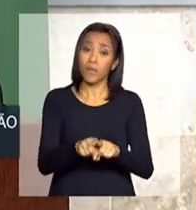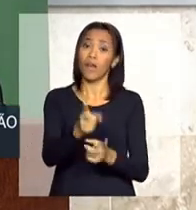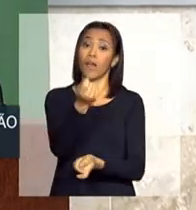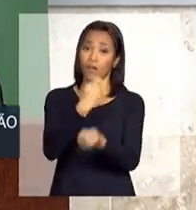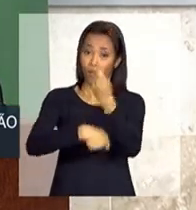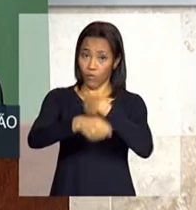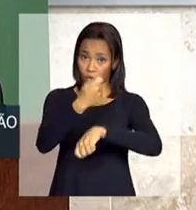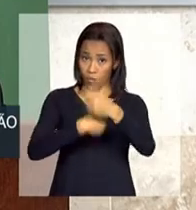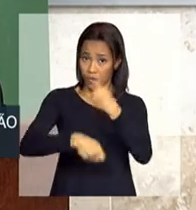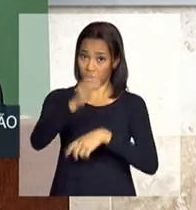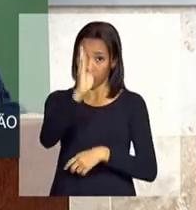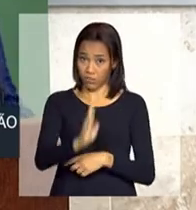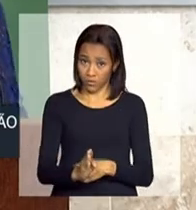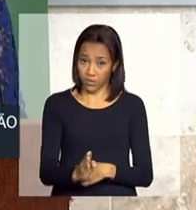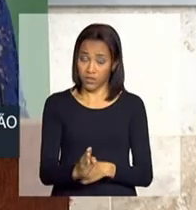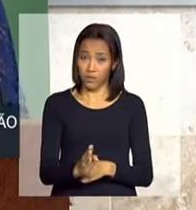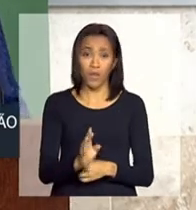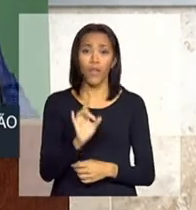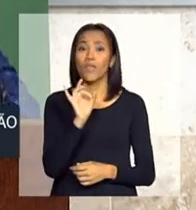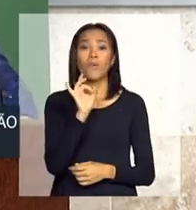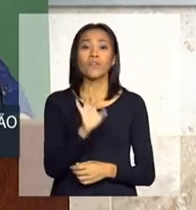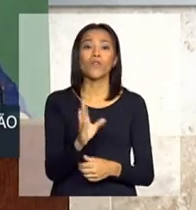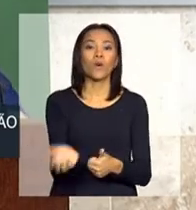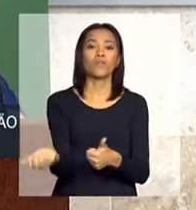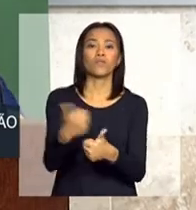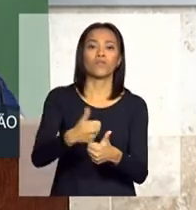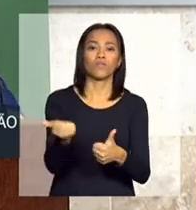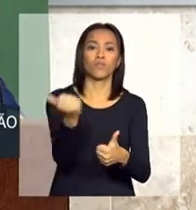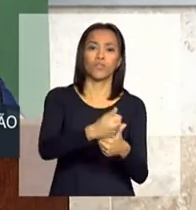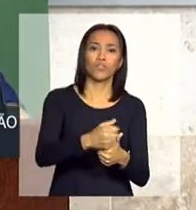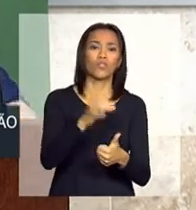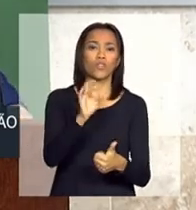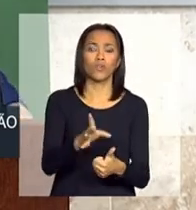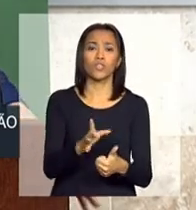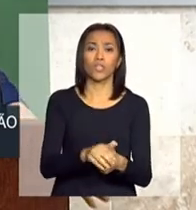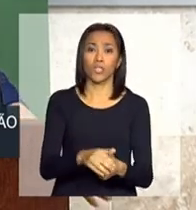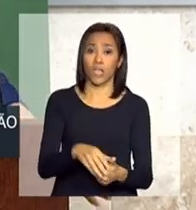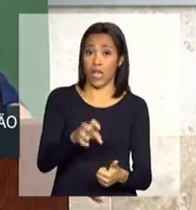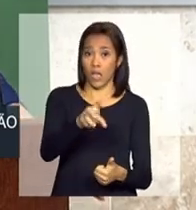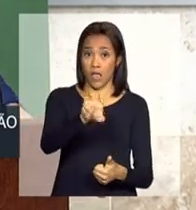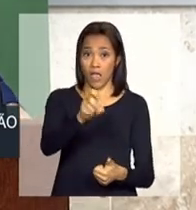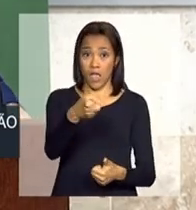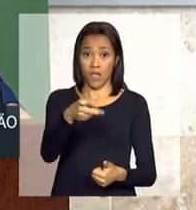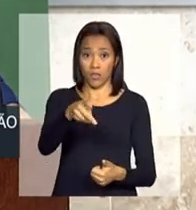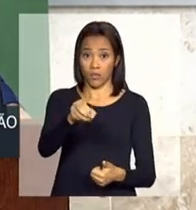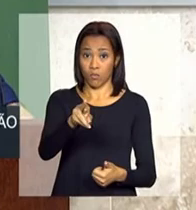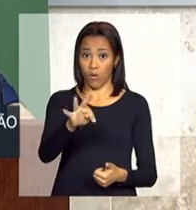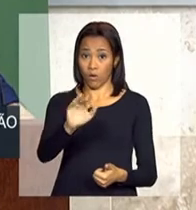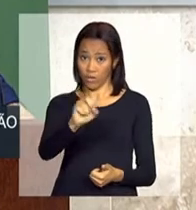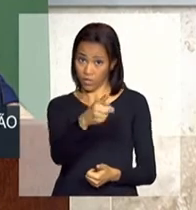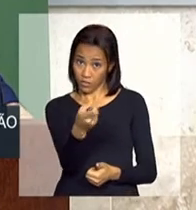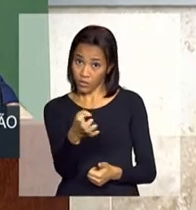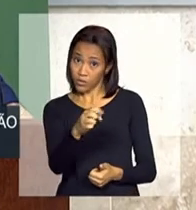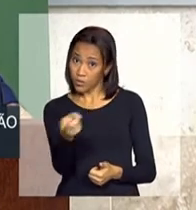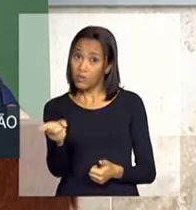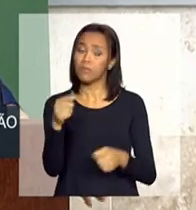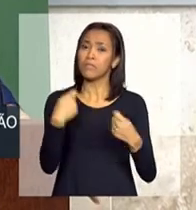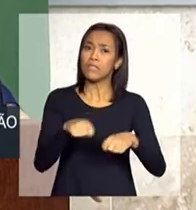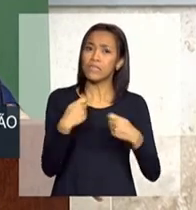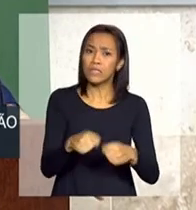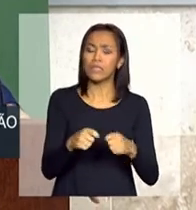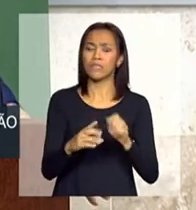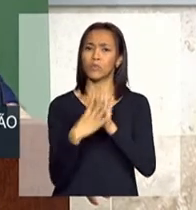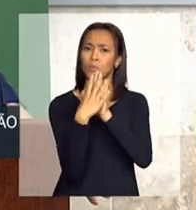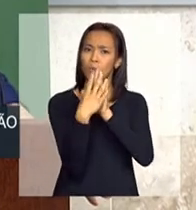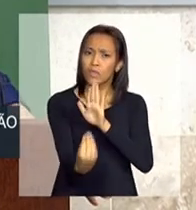mais uma economia substitutiva de importações. Ela exige um padrão de agregação